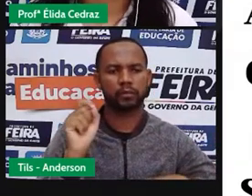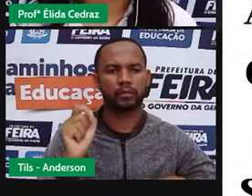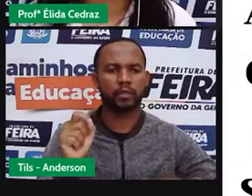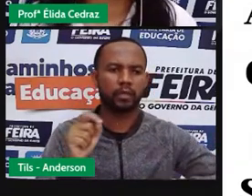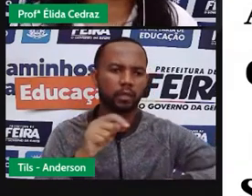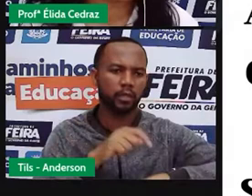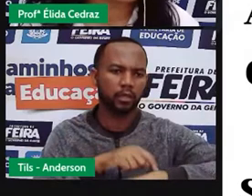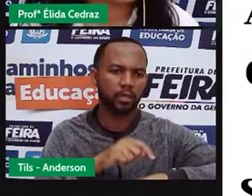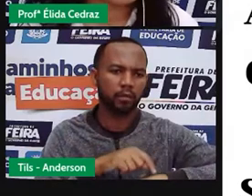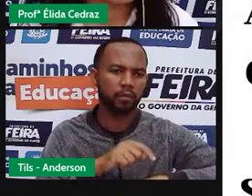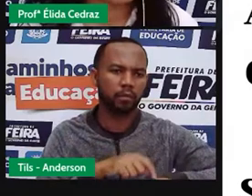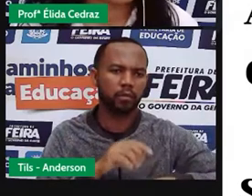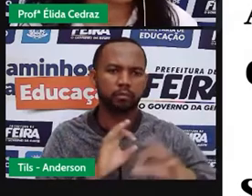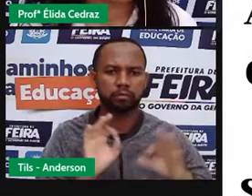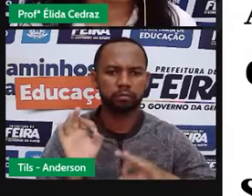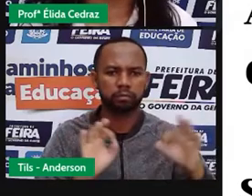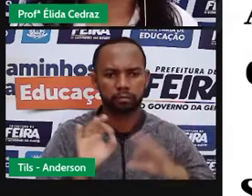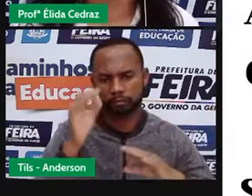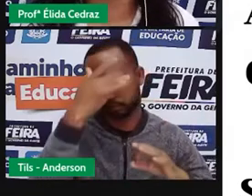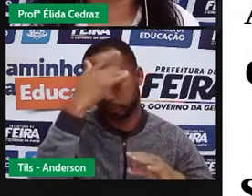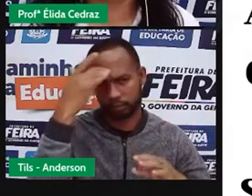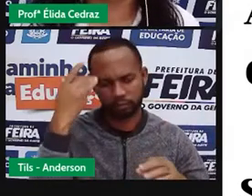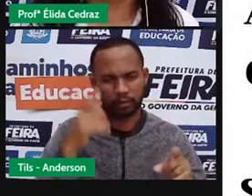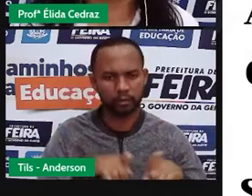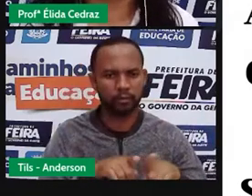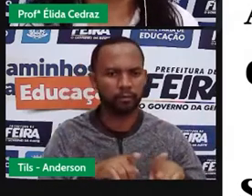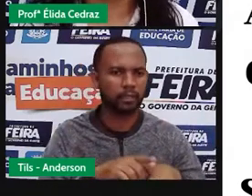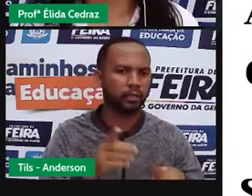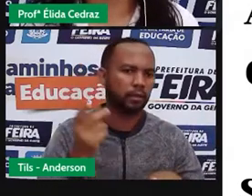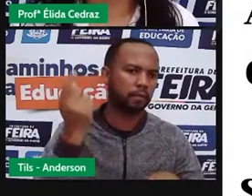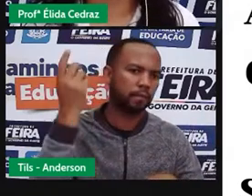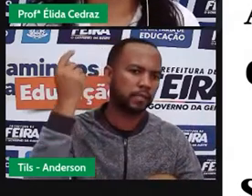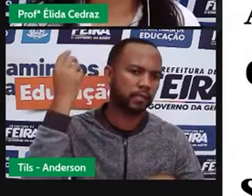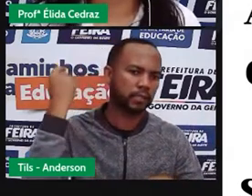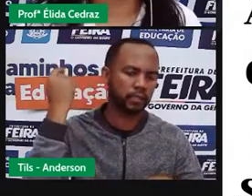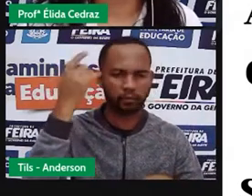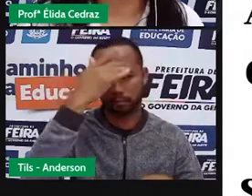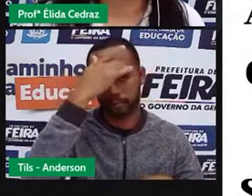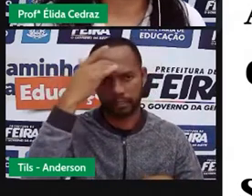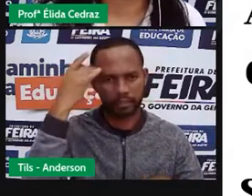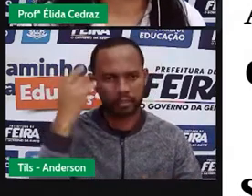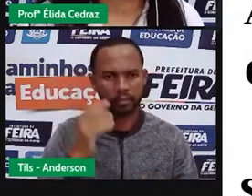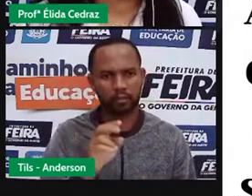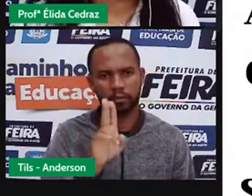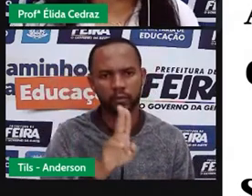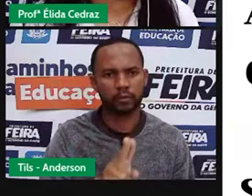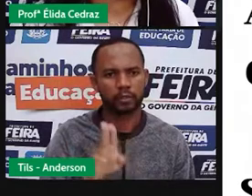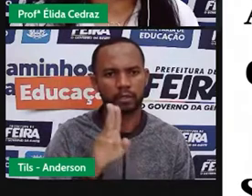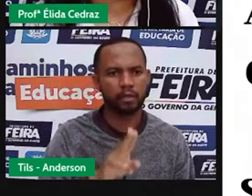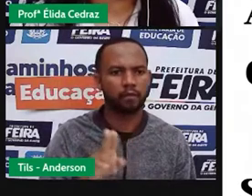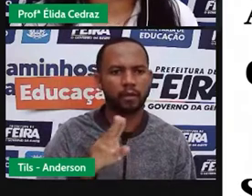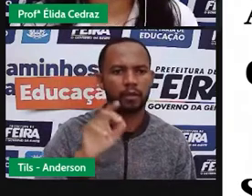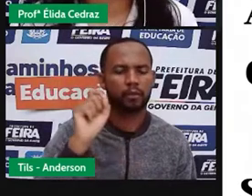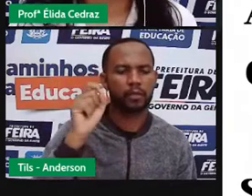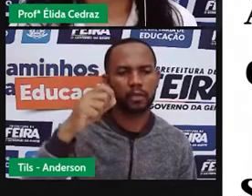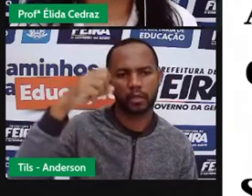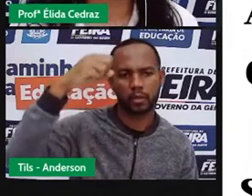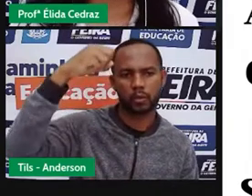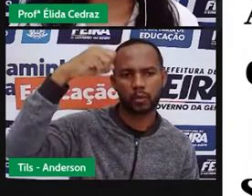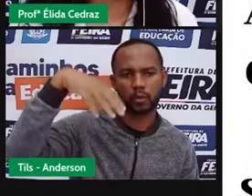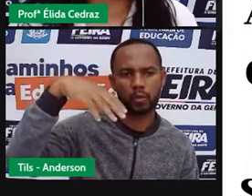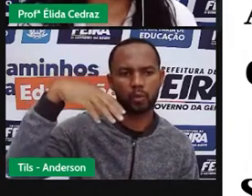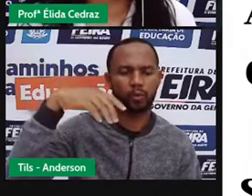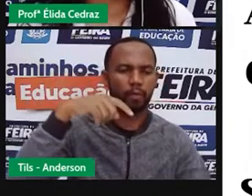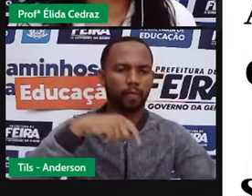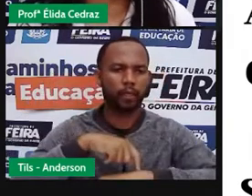necessidades das pessoas. Antigamente, as pessoas usavam o sol para marcar o tempo. E